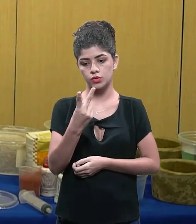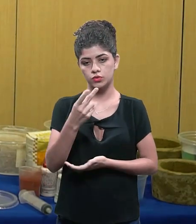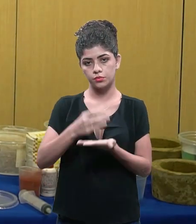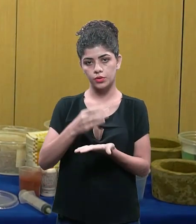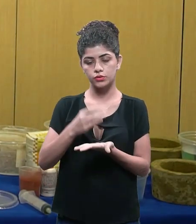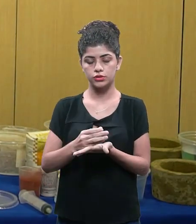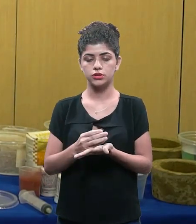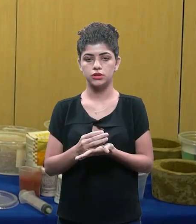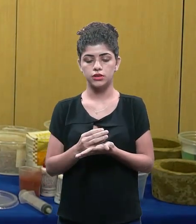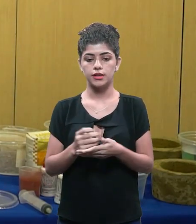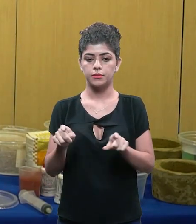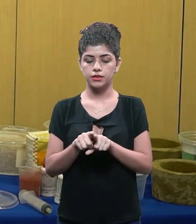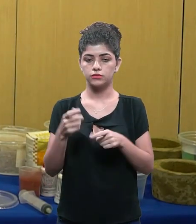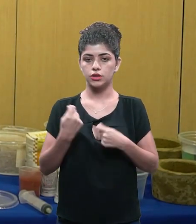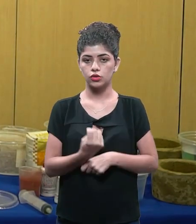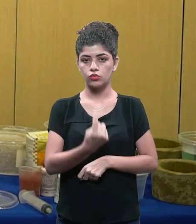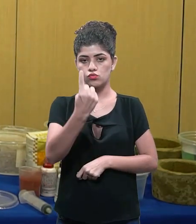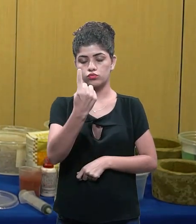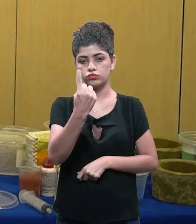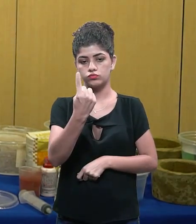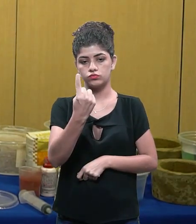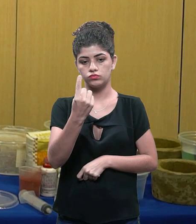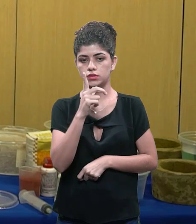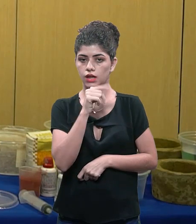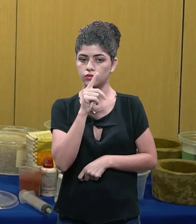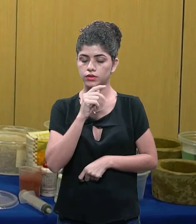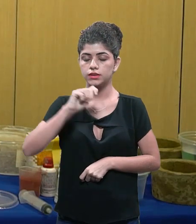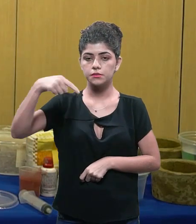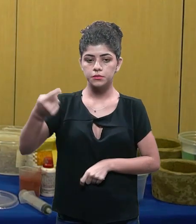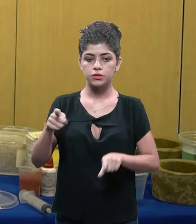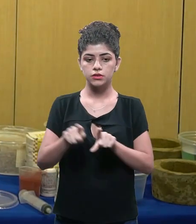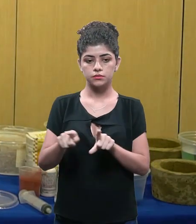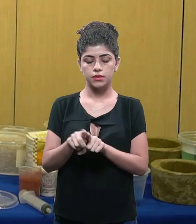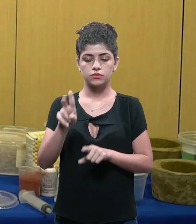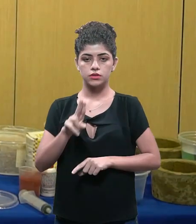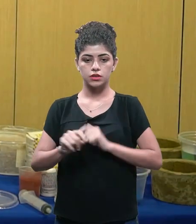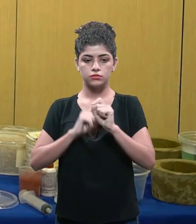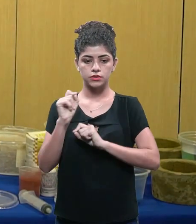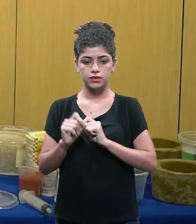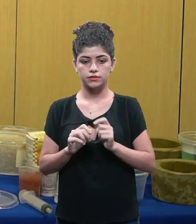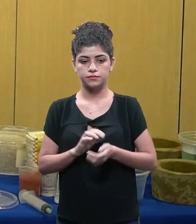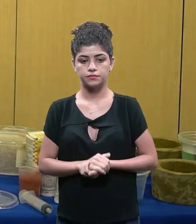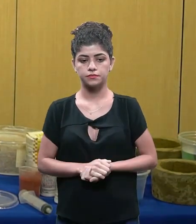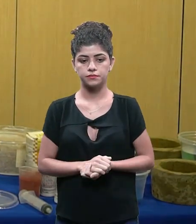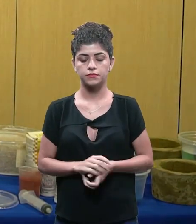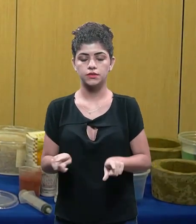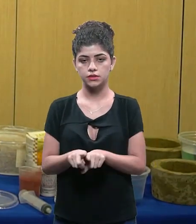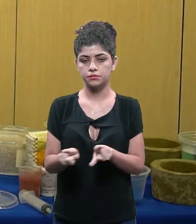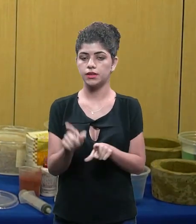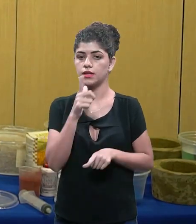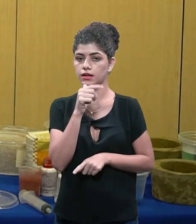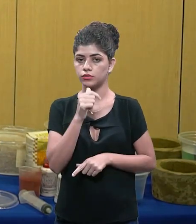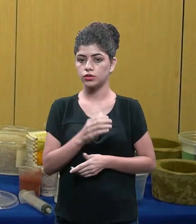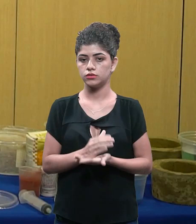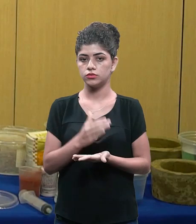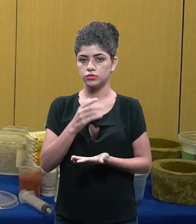usei dois potes para cimento eu vou usar um pote de água só para o cimento e depois eu vou usar o que mais